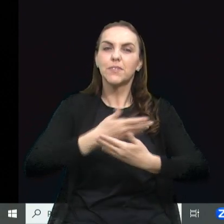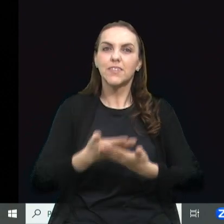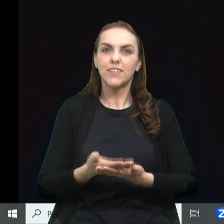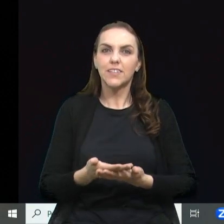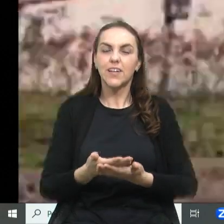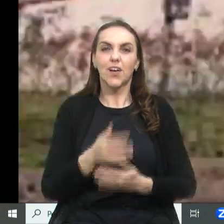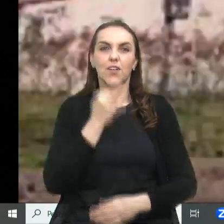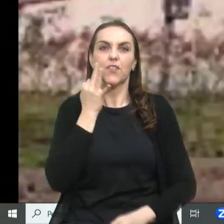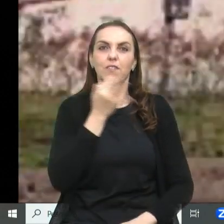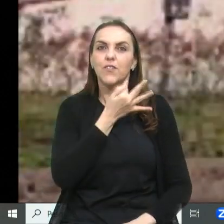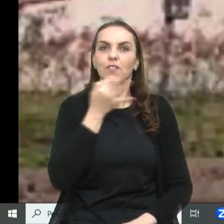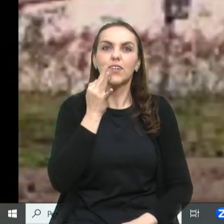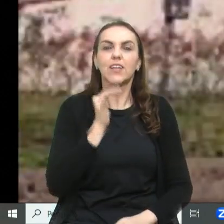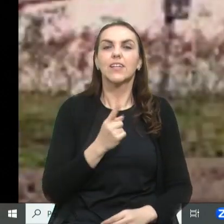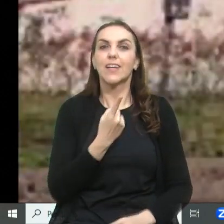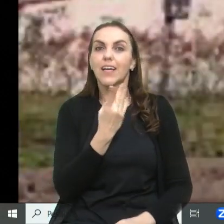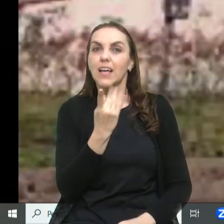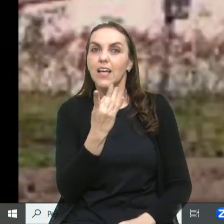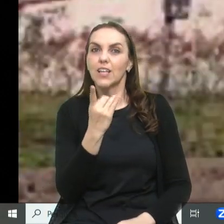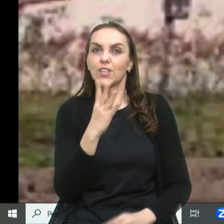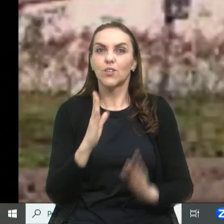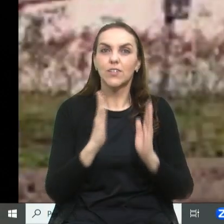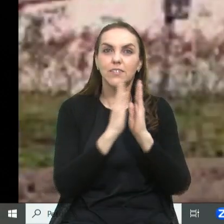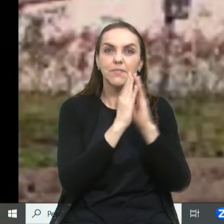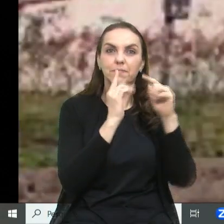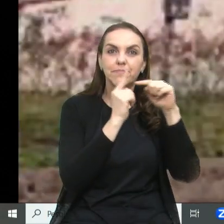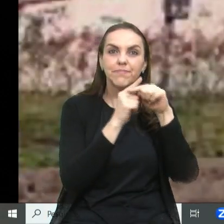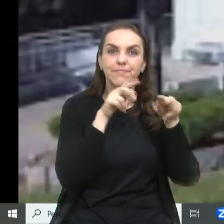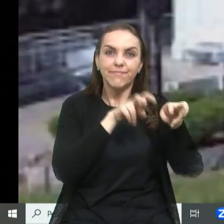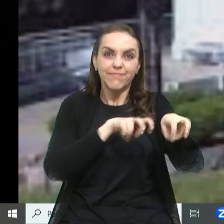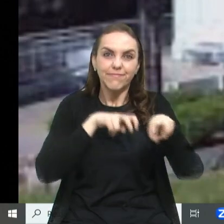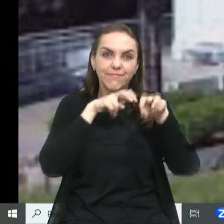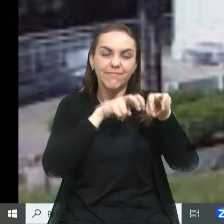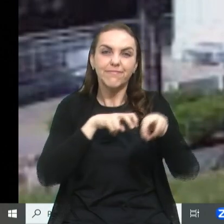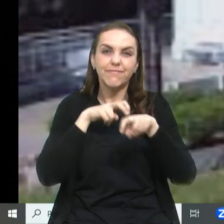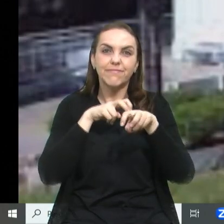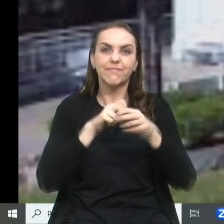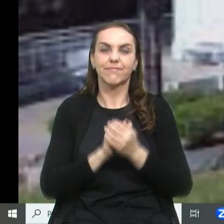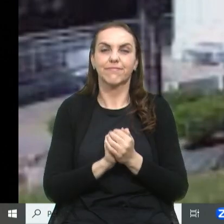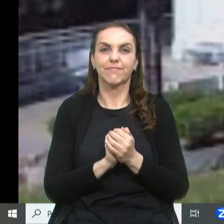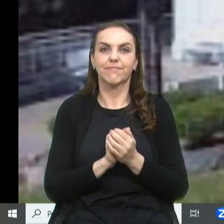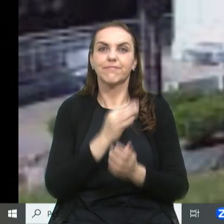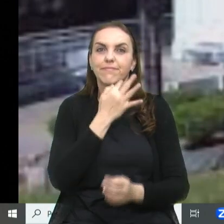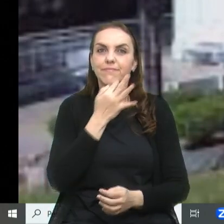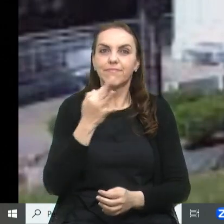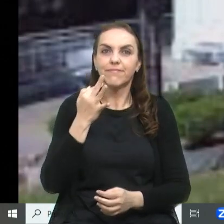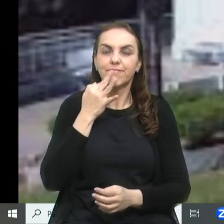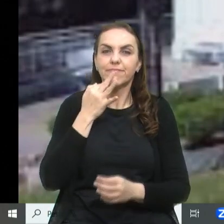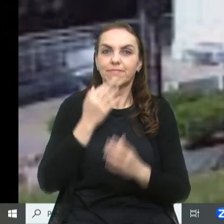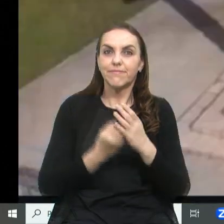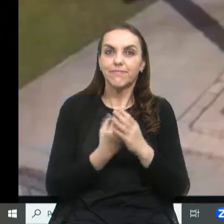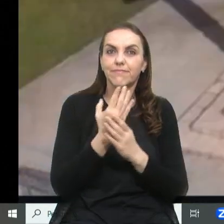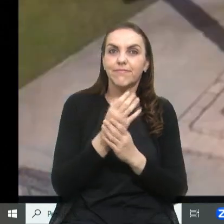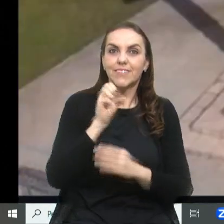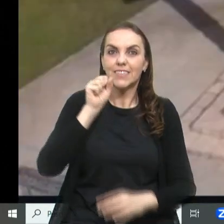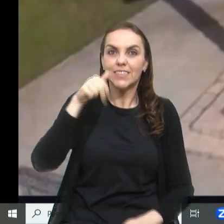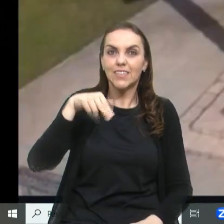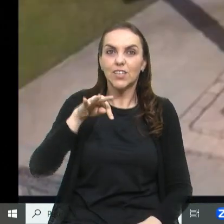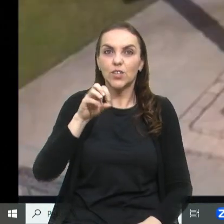Forqueta das 14 capelas do interior. Forqueta da matriz Santo Antônio.